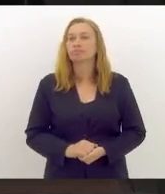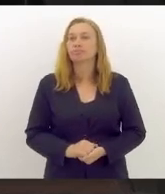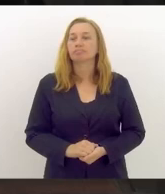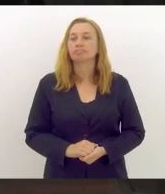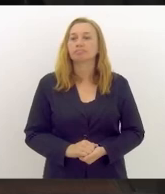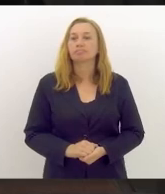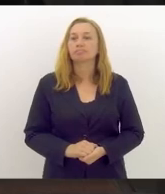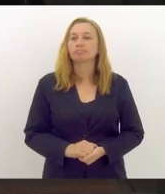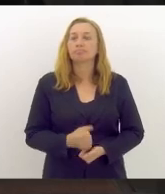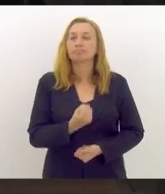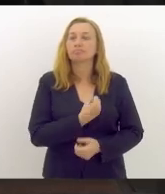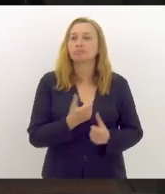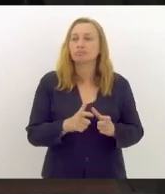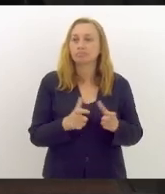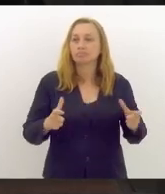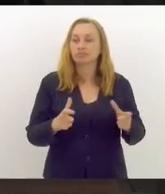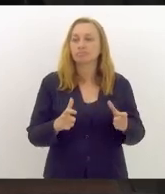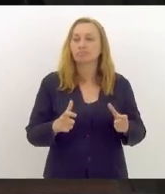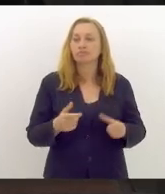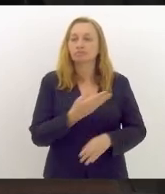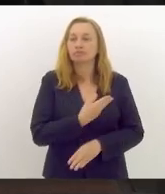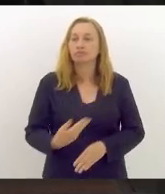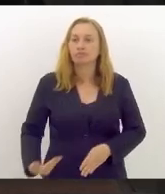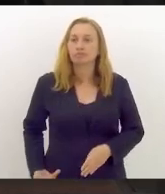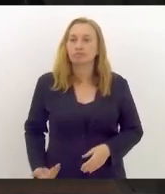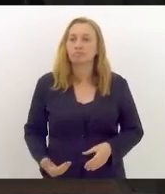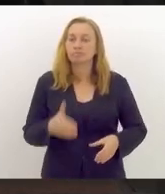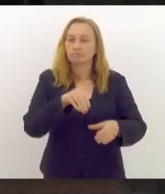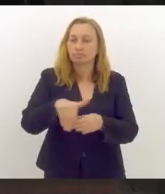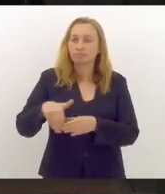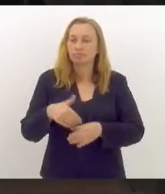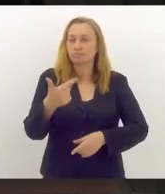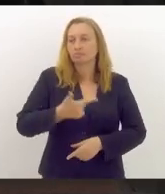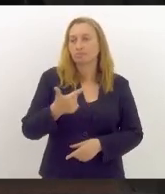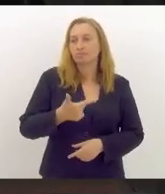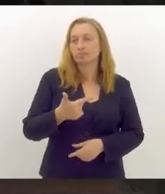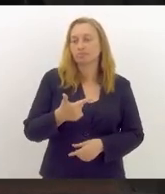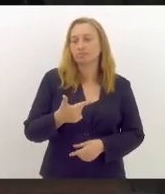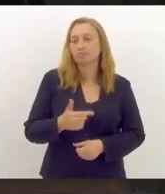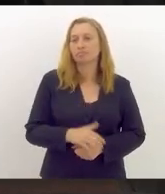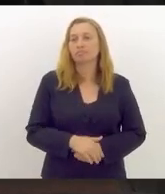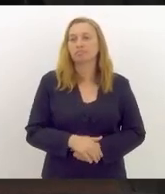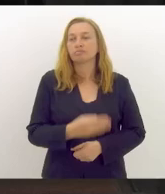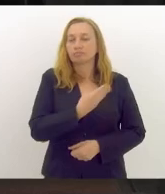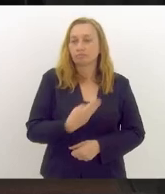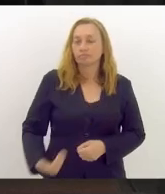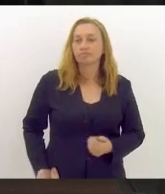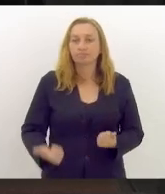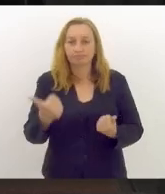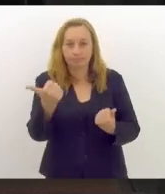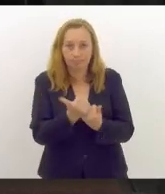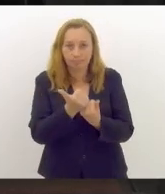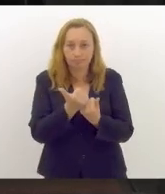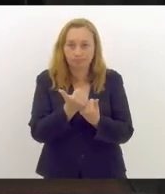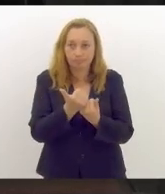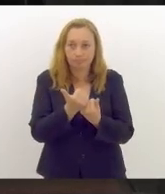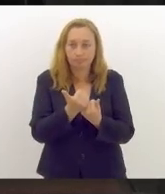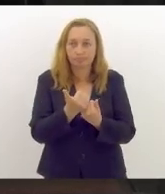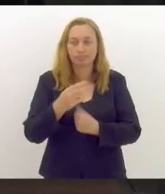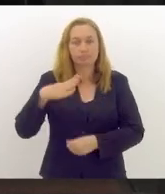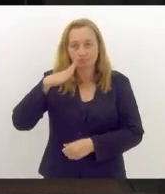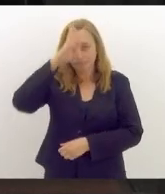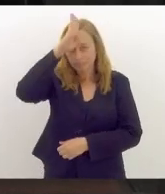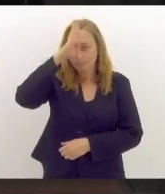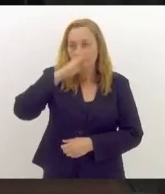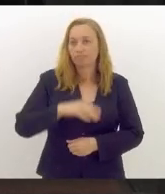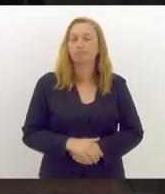grande parte dos governadores eleitos em 2º turno agora, inclusive os governadores que apoiavam Jair Bolsonaro,